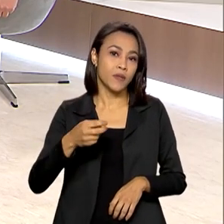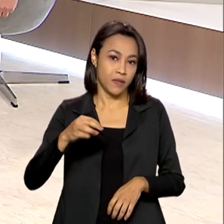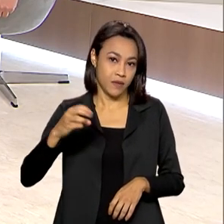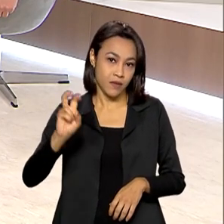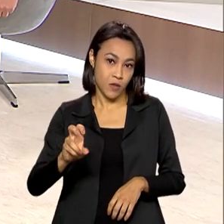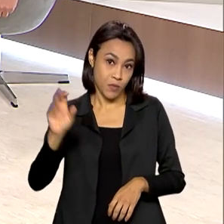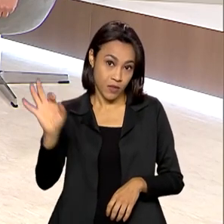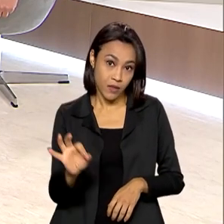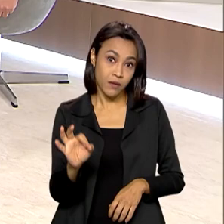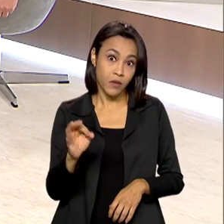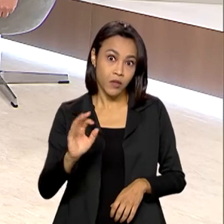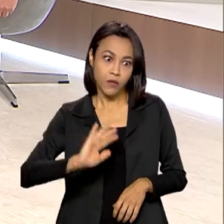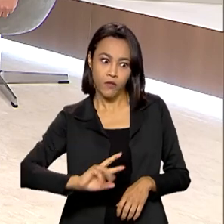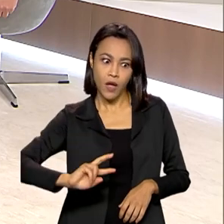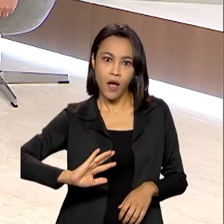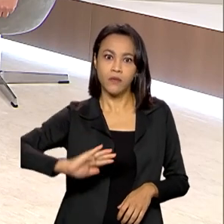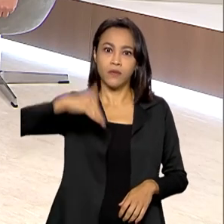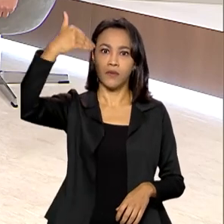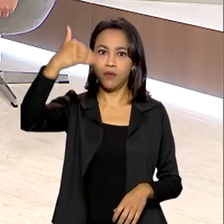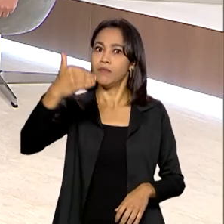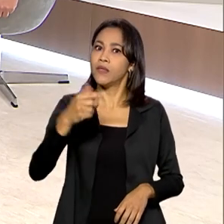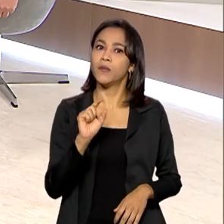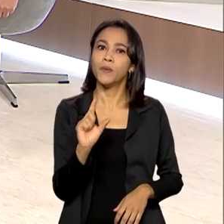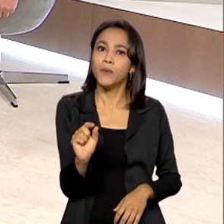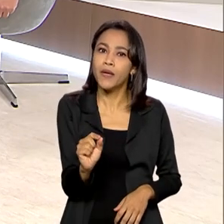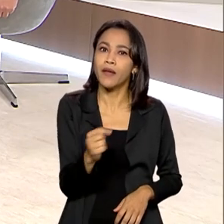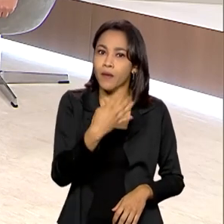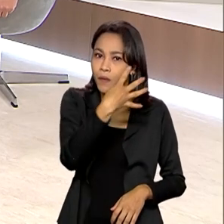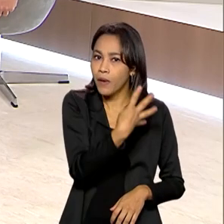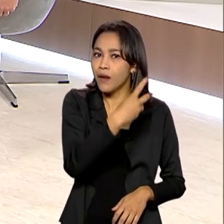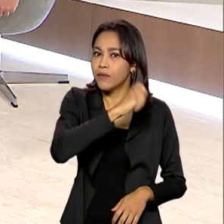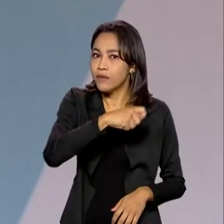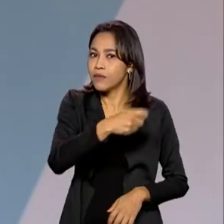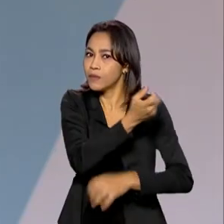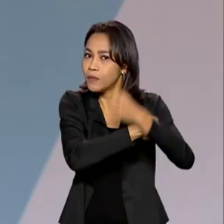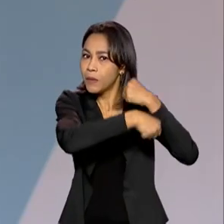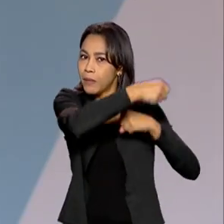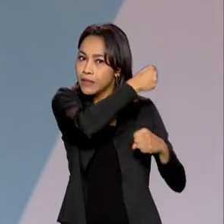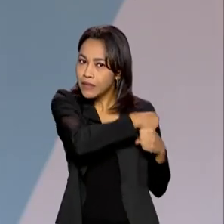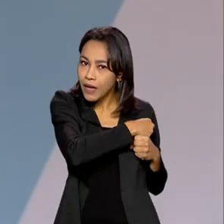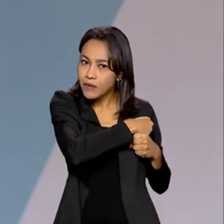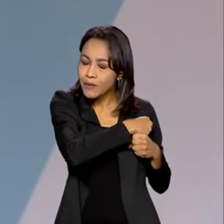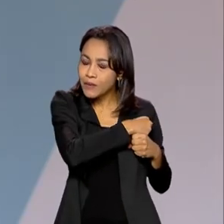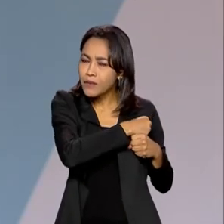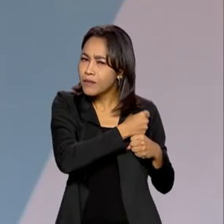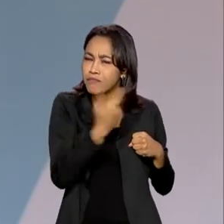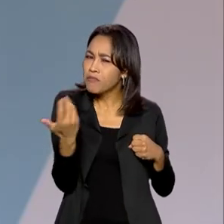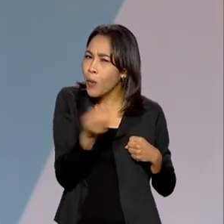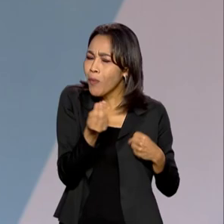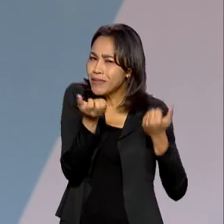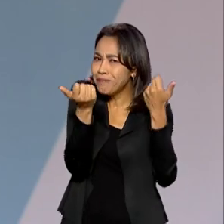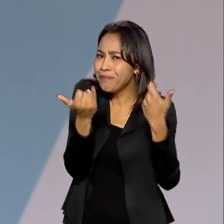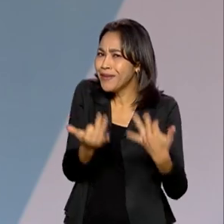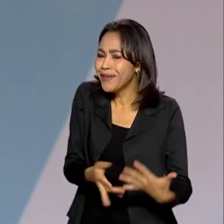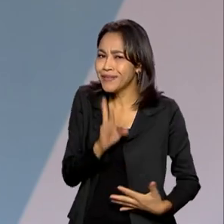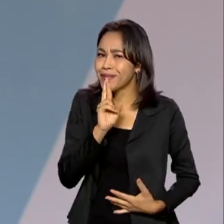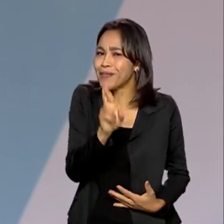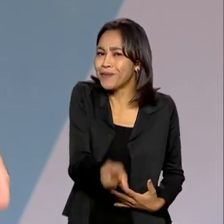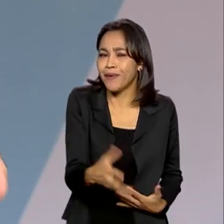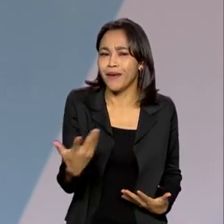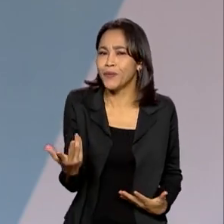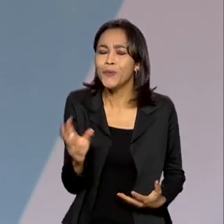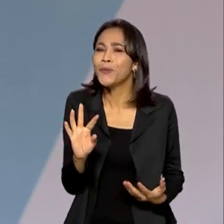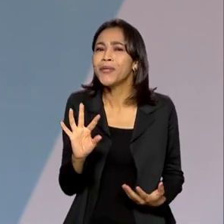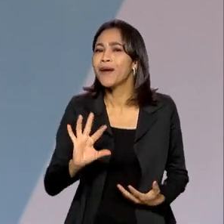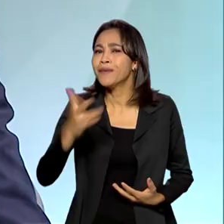trimestre imediatamente anterior, que é o quarto trimestre do ano passado. Como é que o senhor explica esses resultados aí? Quais os